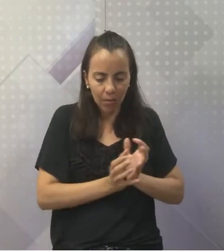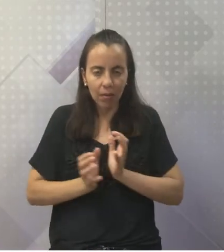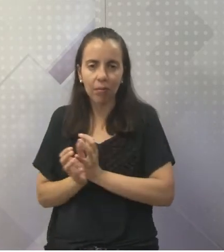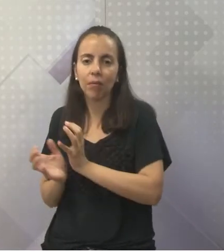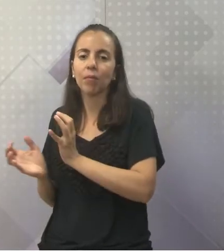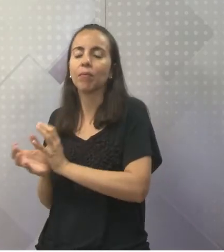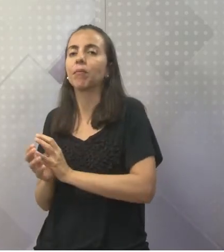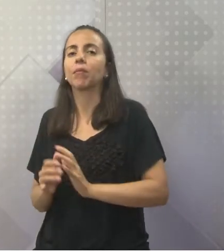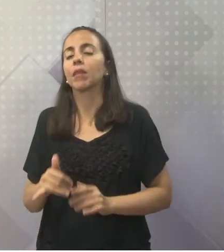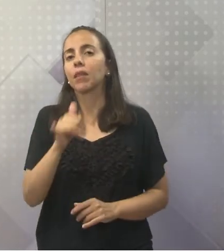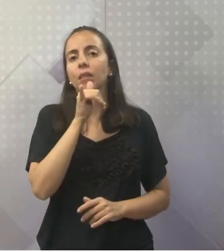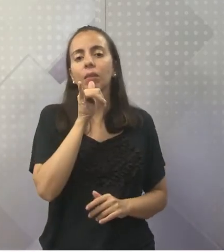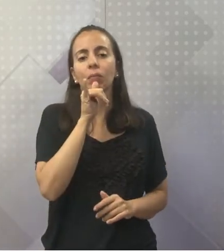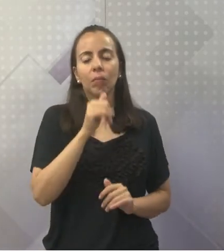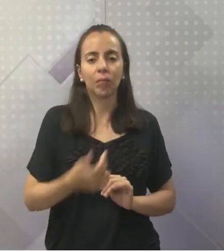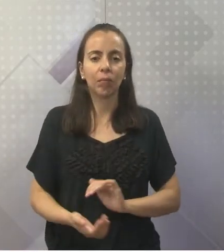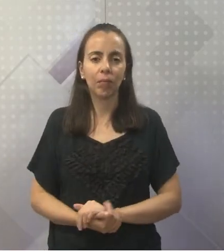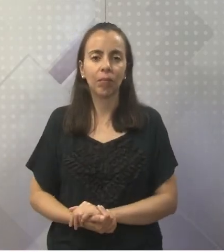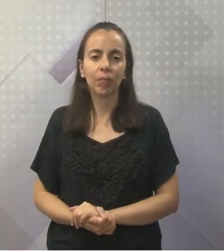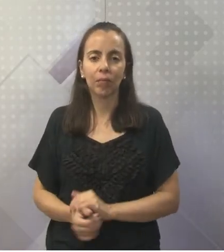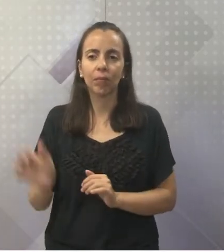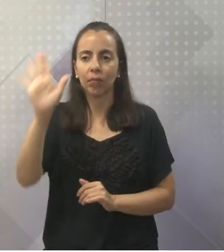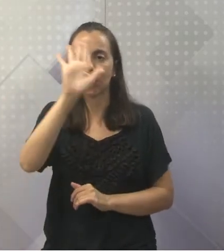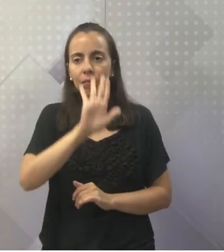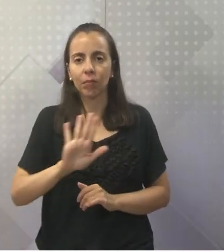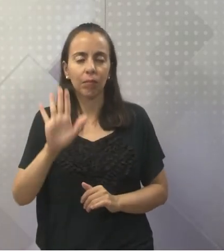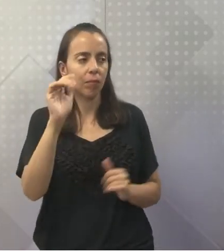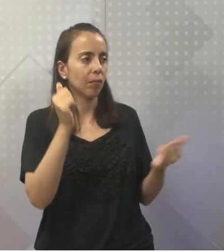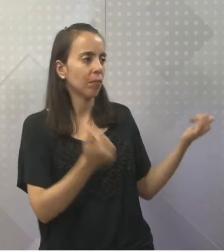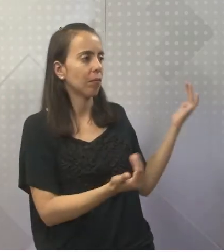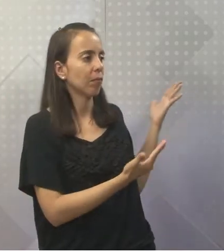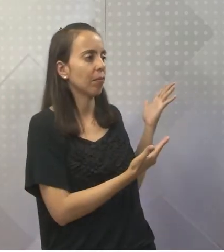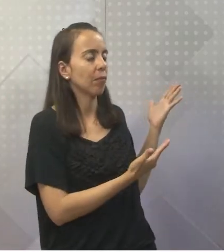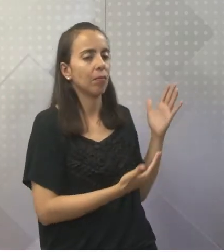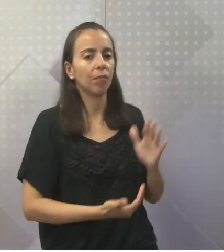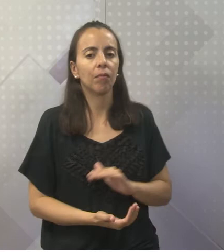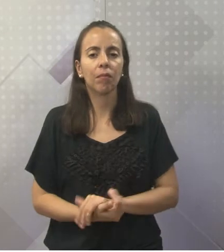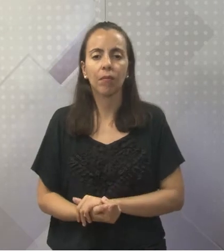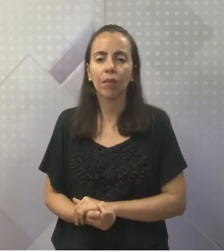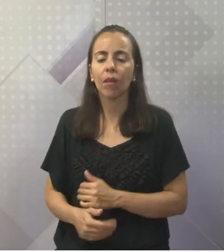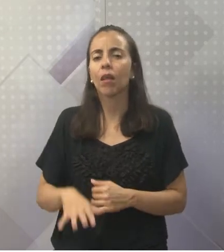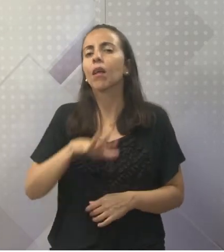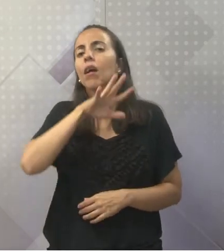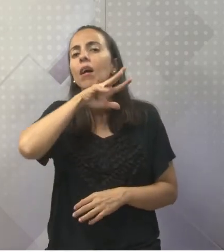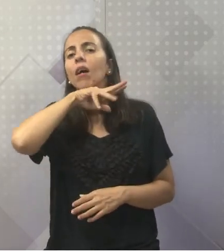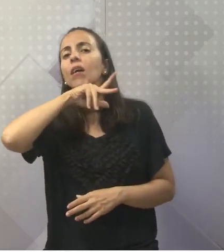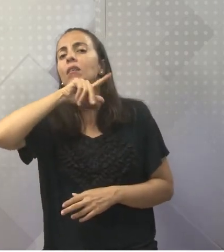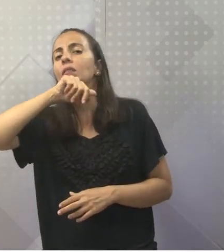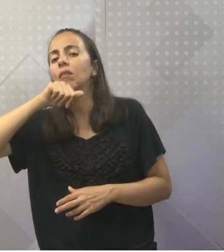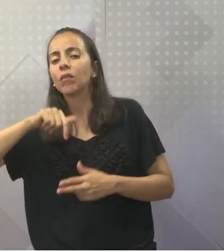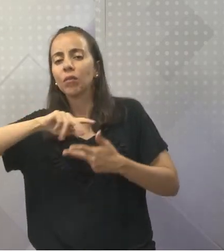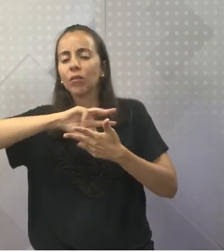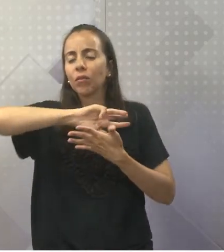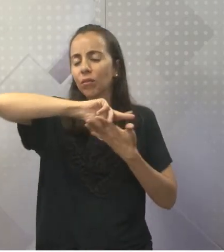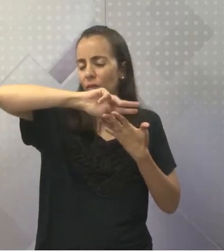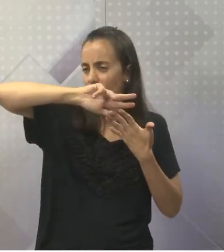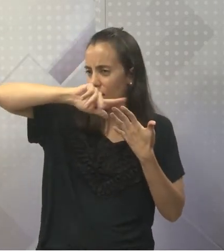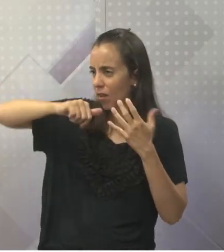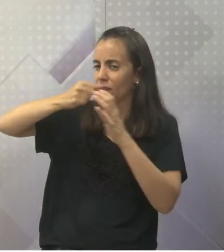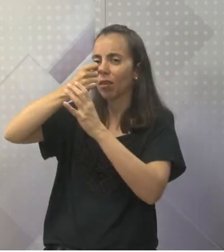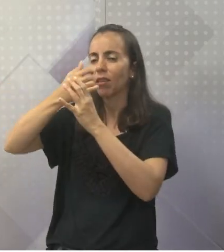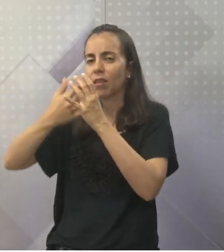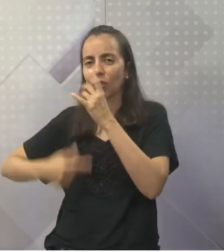Se não, vejamos, né? Olha na nossa imagem novamente. A gente tem aqui vários animais com diversas